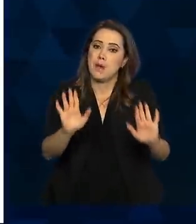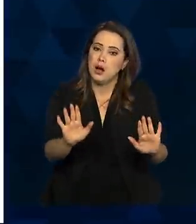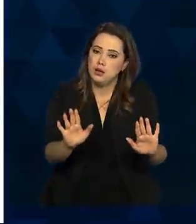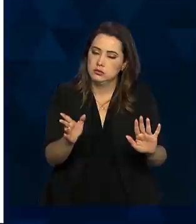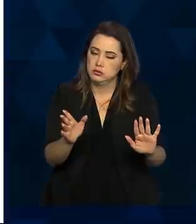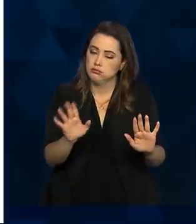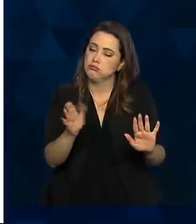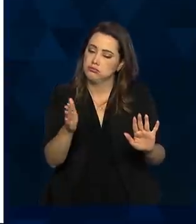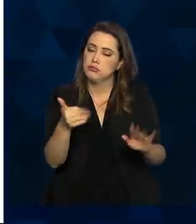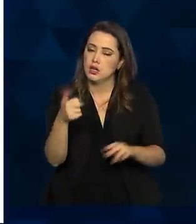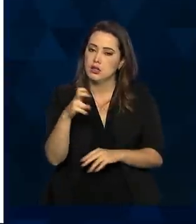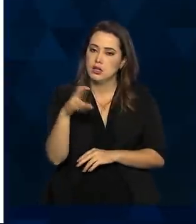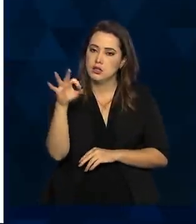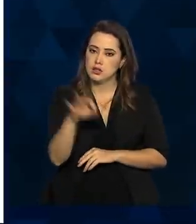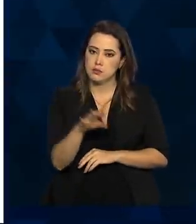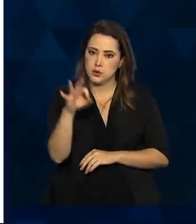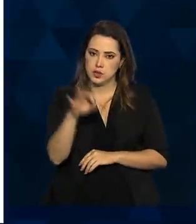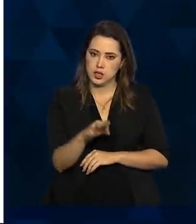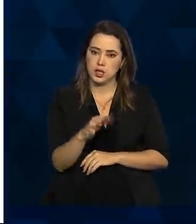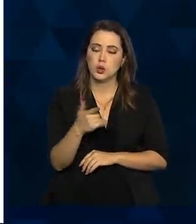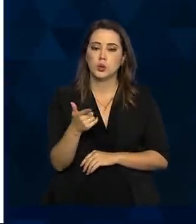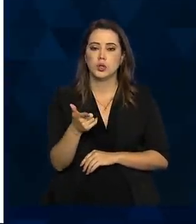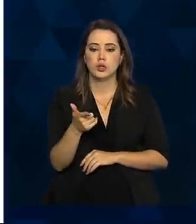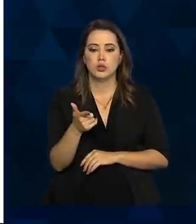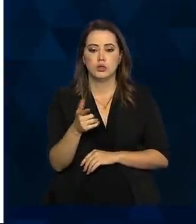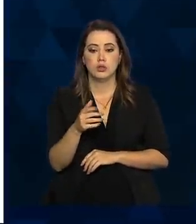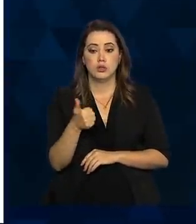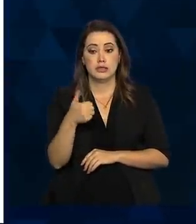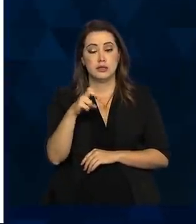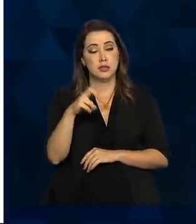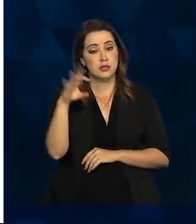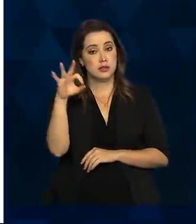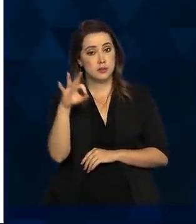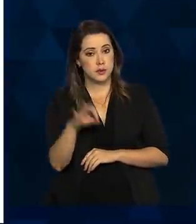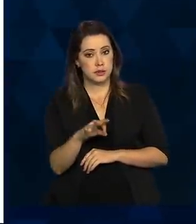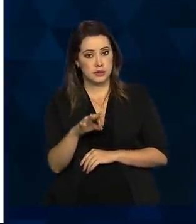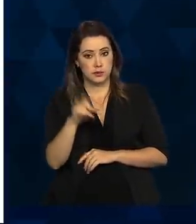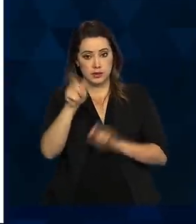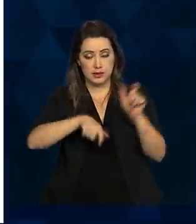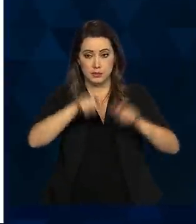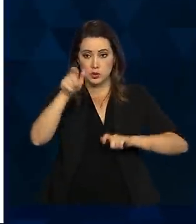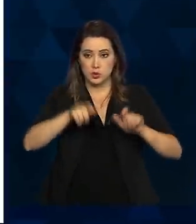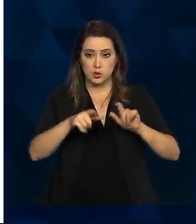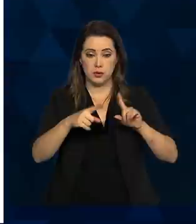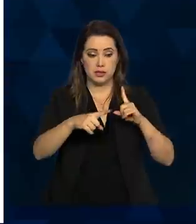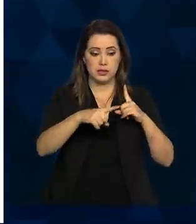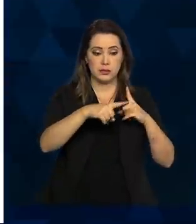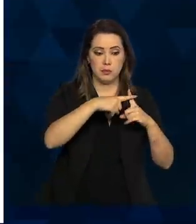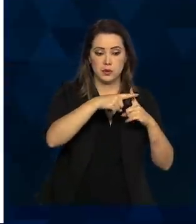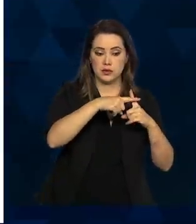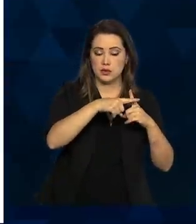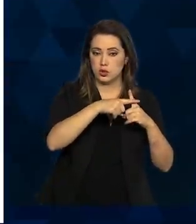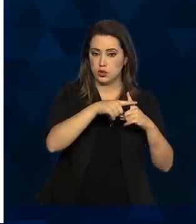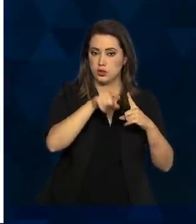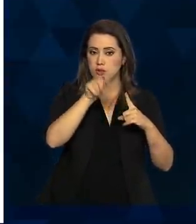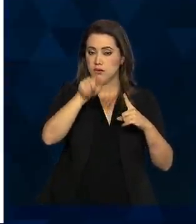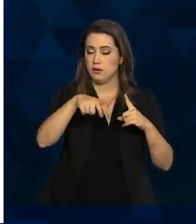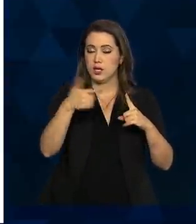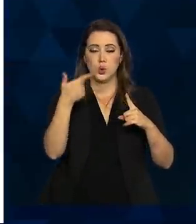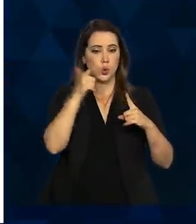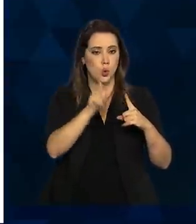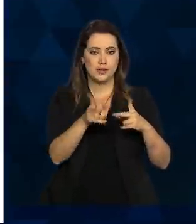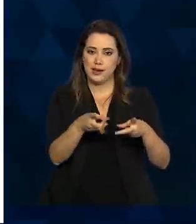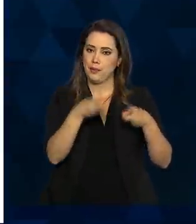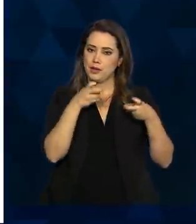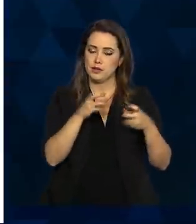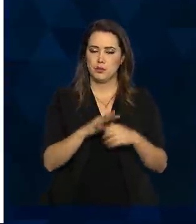cerca de 15% dos testes, das pessoas positivas, o teste não é capaz de captar. Isso